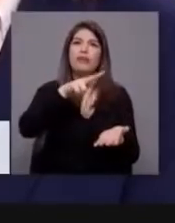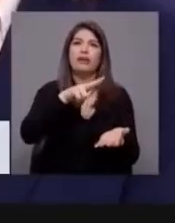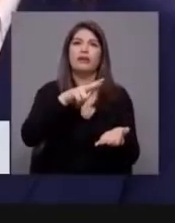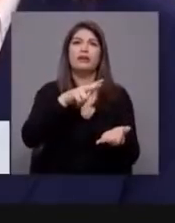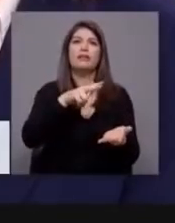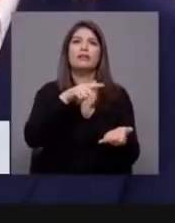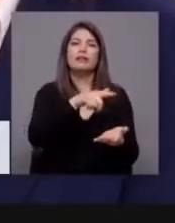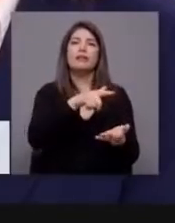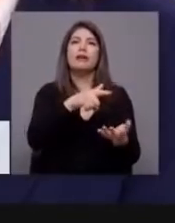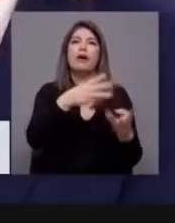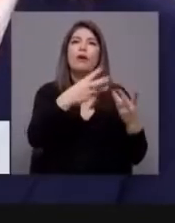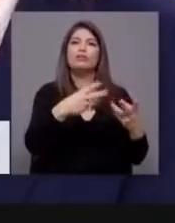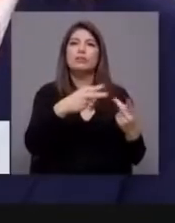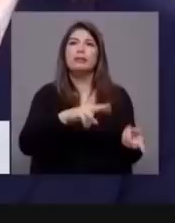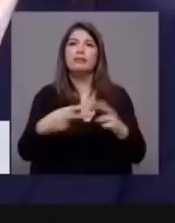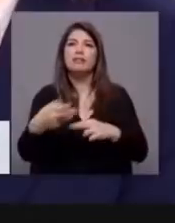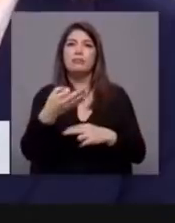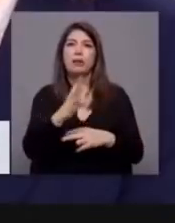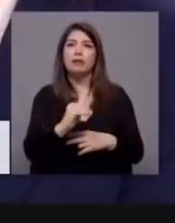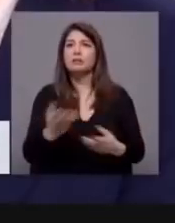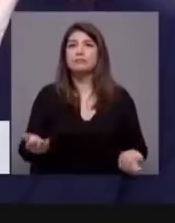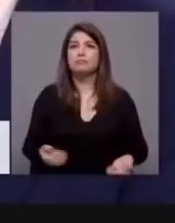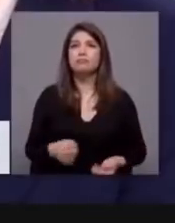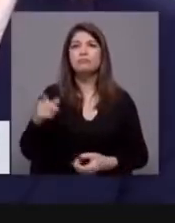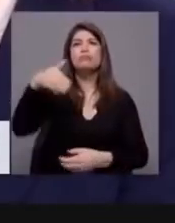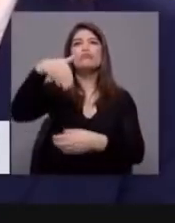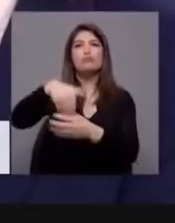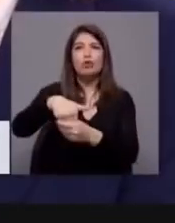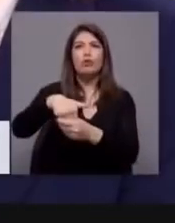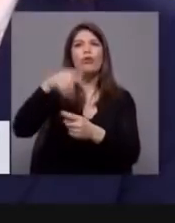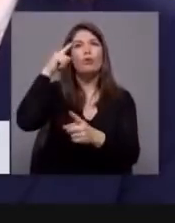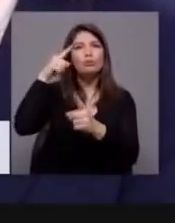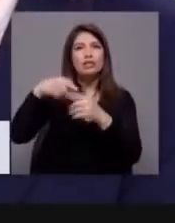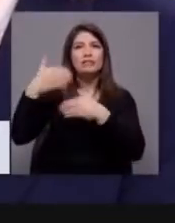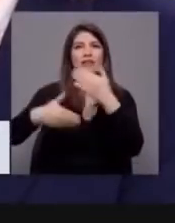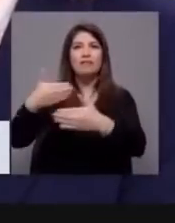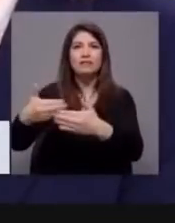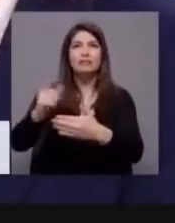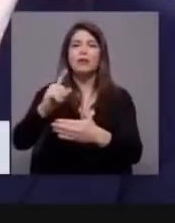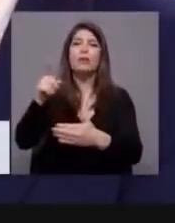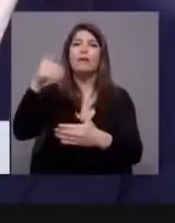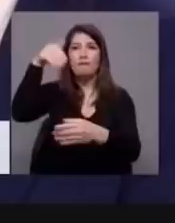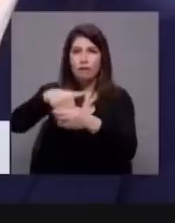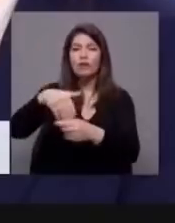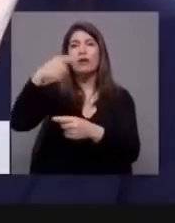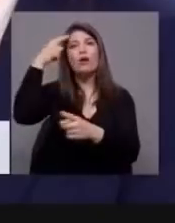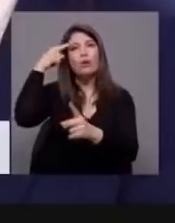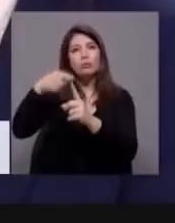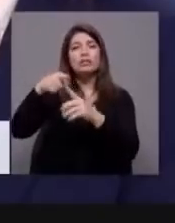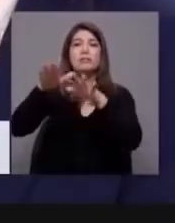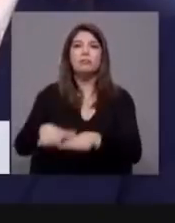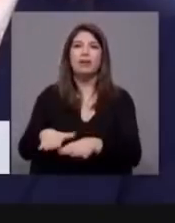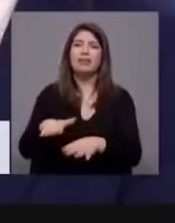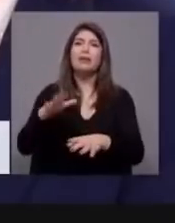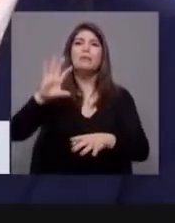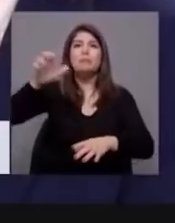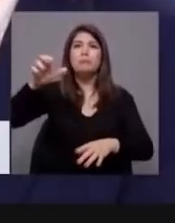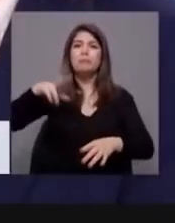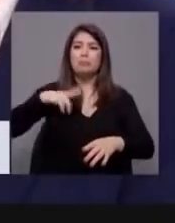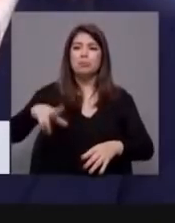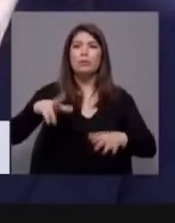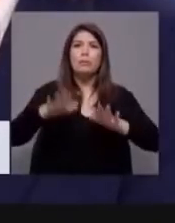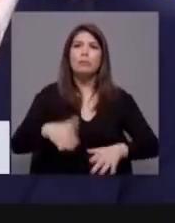alternativo ao PS. Vamos lá. Portanto, aquilo que votam não é para avançar, é para parar. E o país não pode parar, o país tem que avançar.